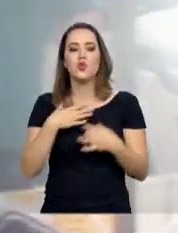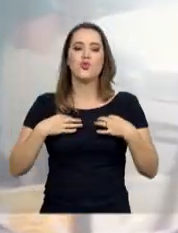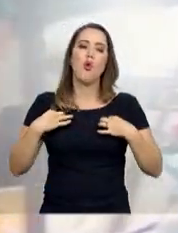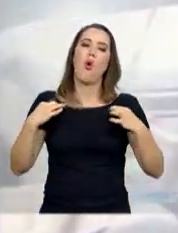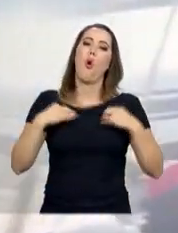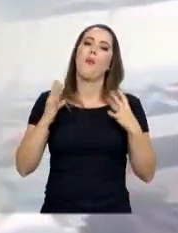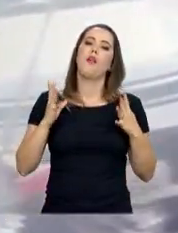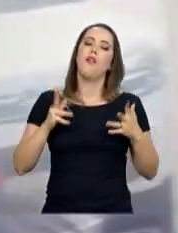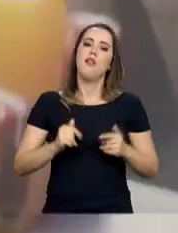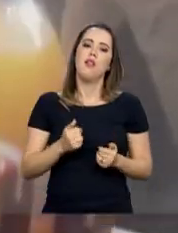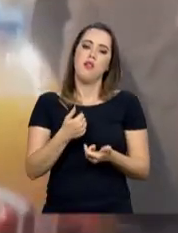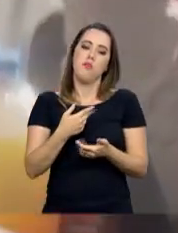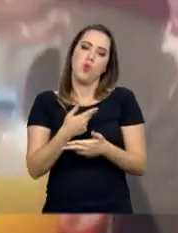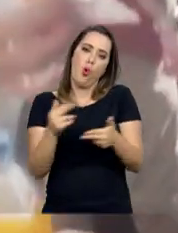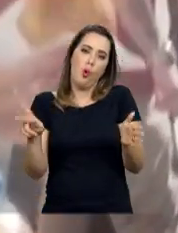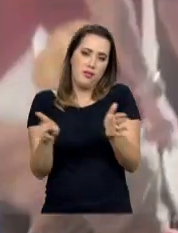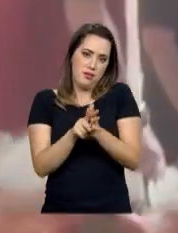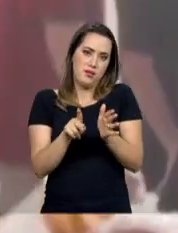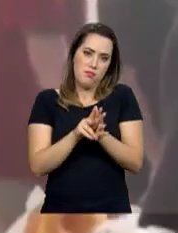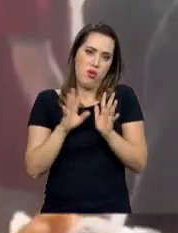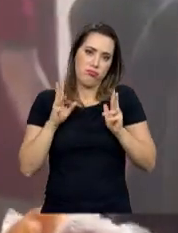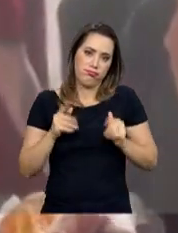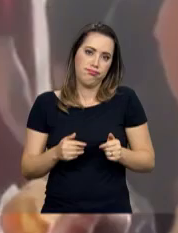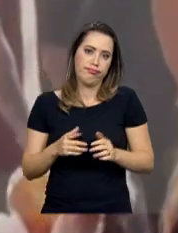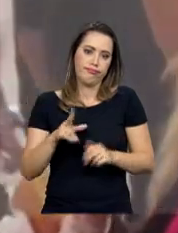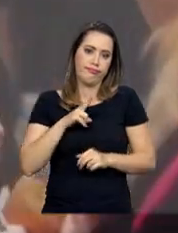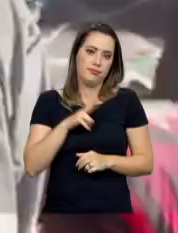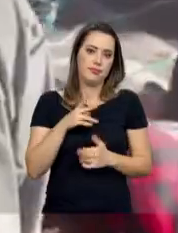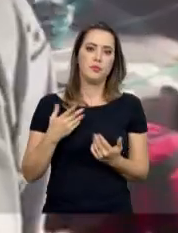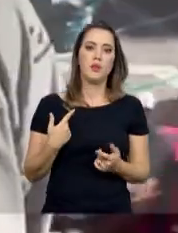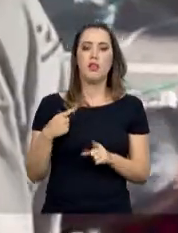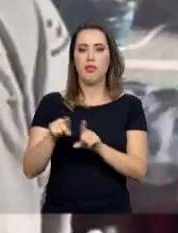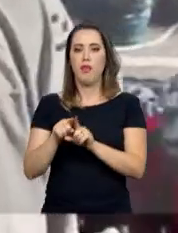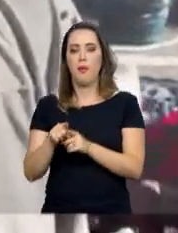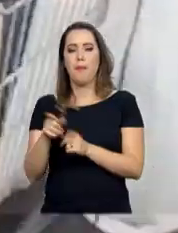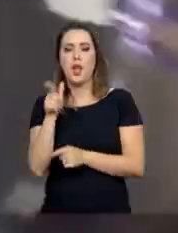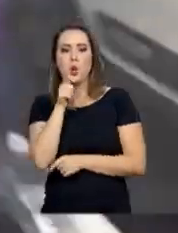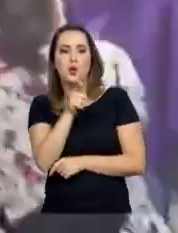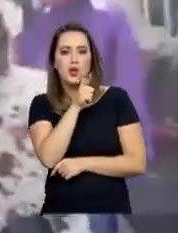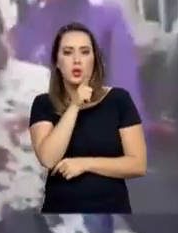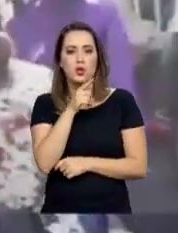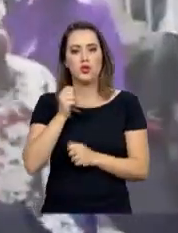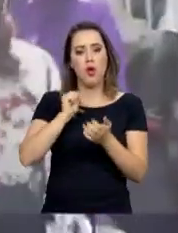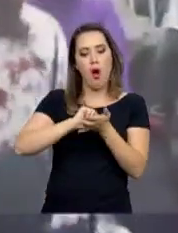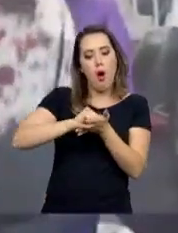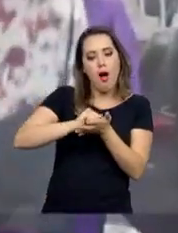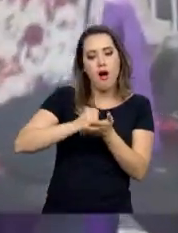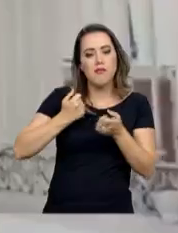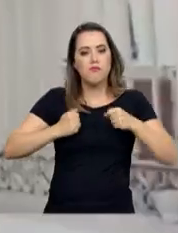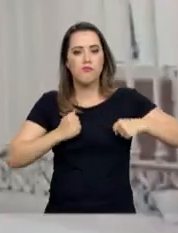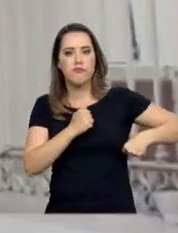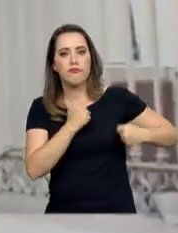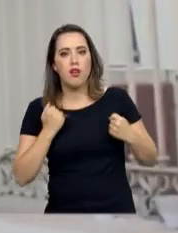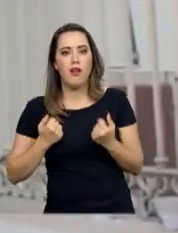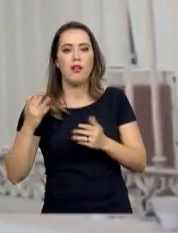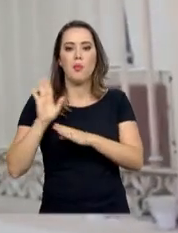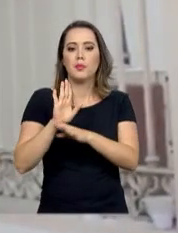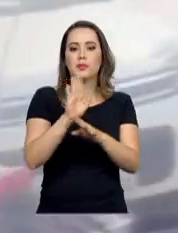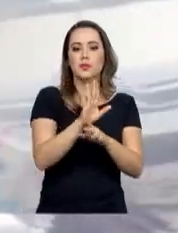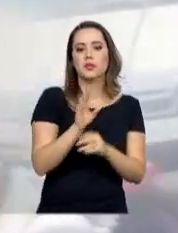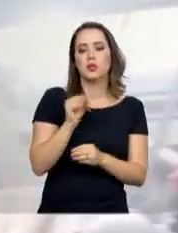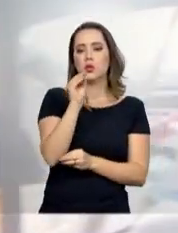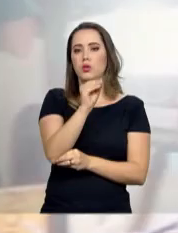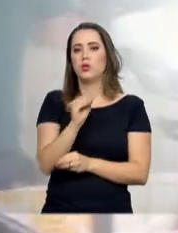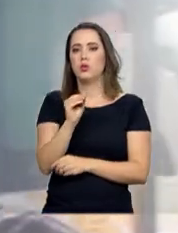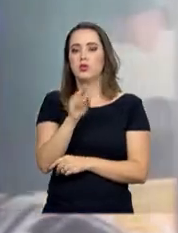material de higiene pessoal, além de um lanche. É o projeto Banho Solidário, criado há dois anos e que atende por semana